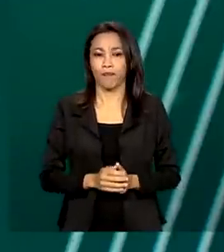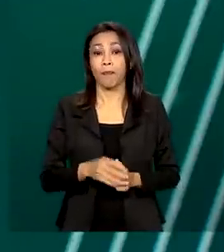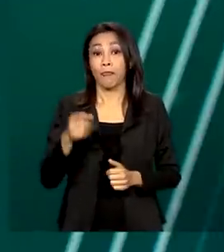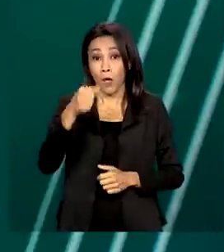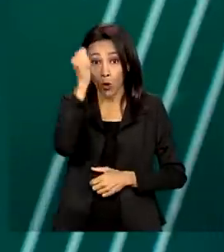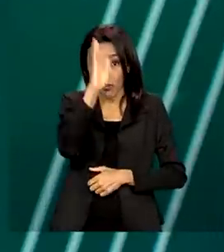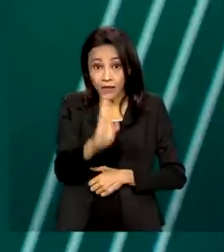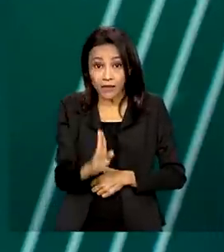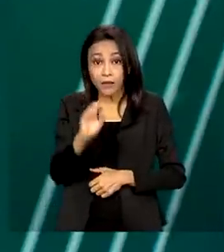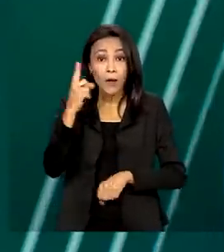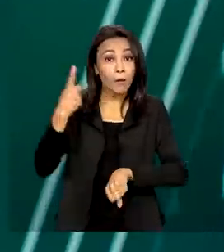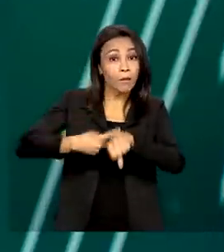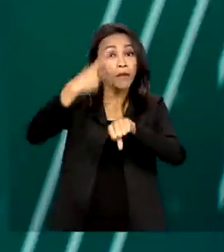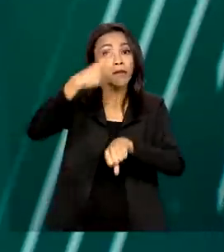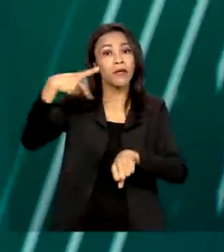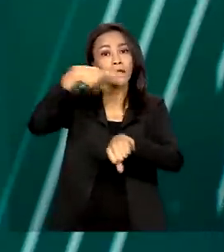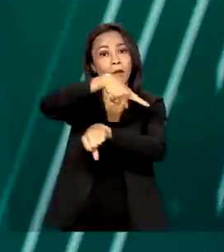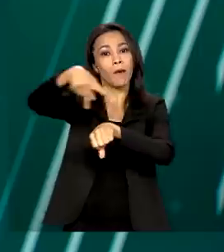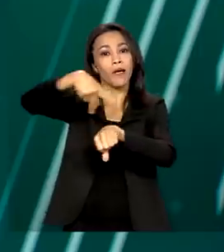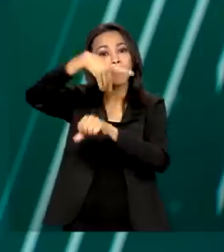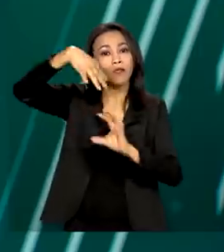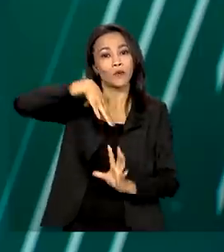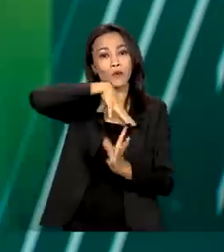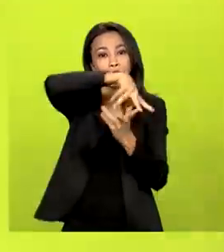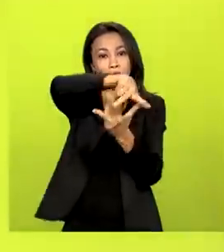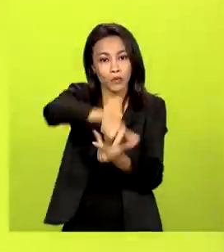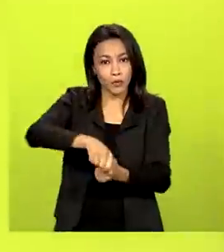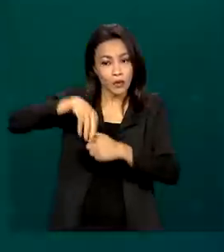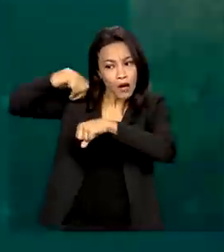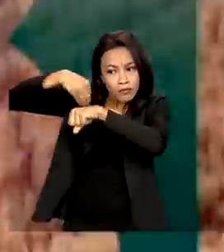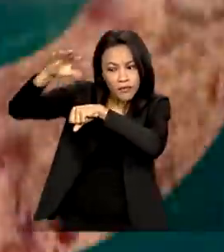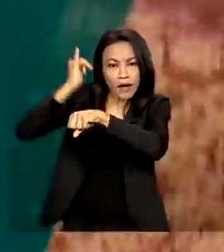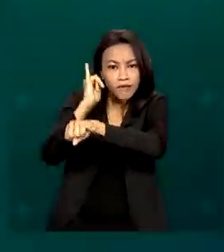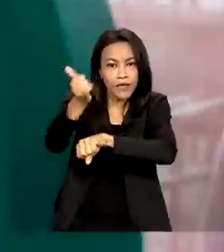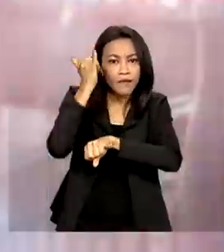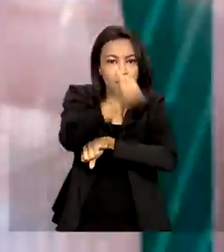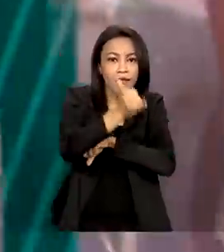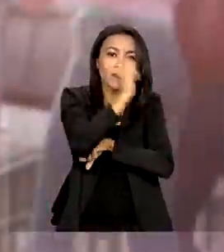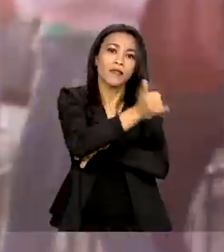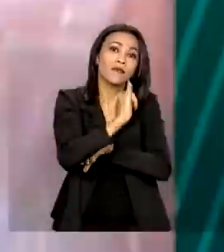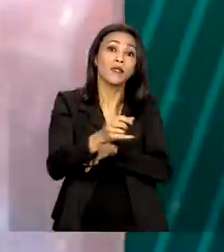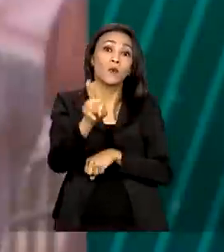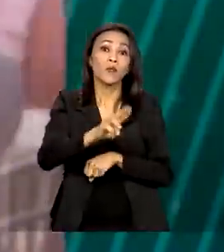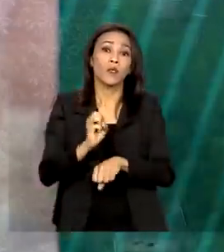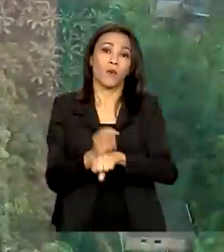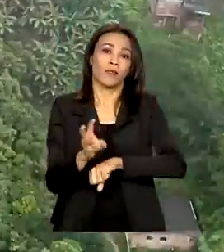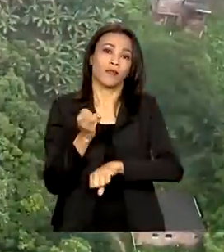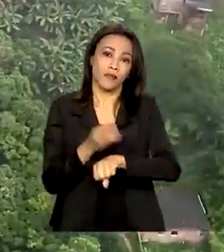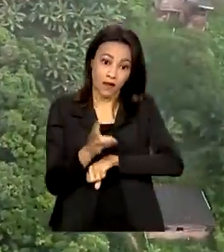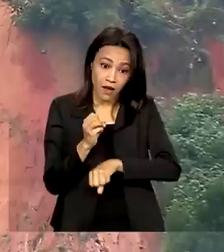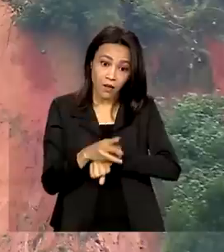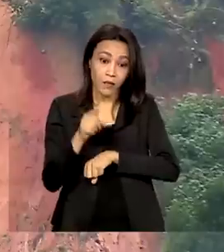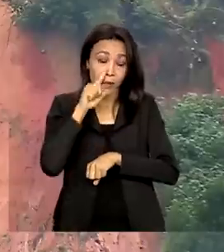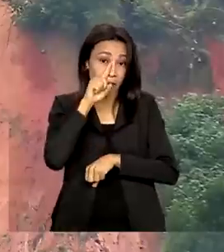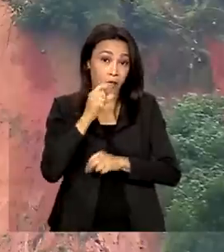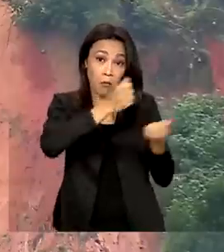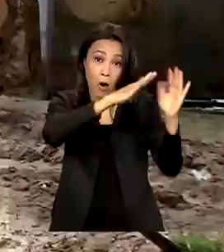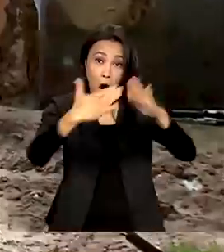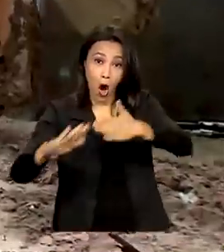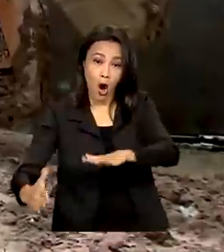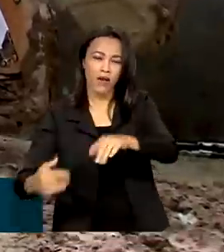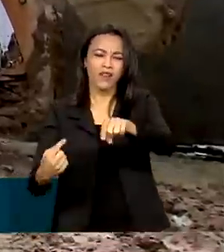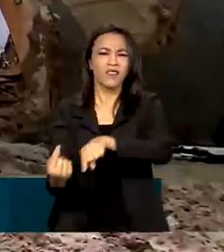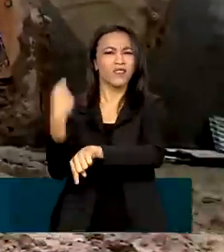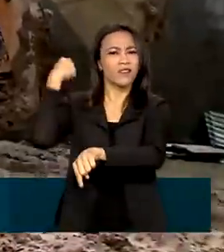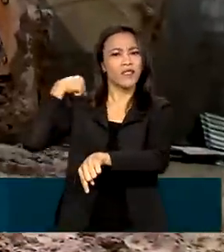é o primeiro país do mundo a enviar alertas de desastres da defesa civil pelo WhatsApp. Desde sábado, estão sendo enviados